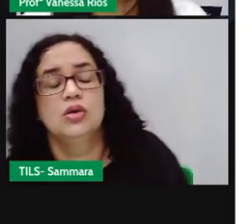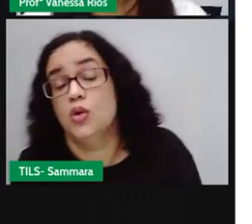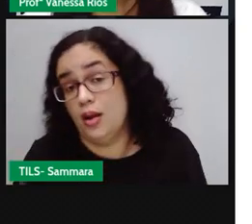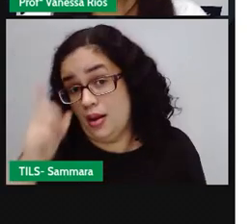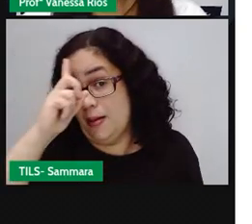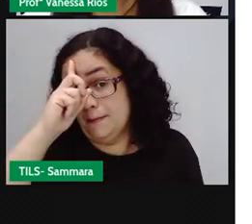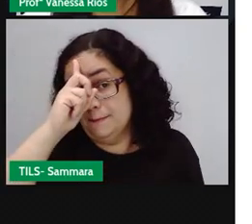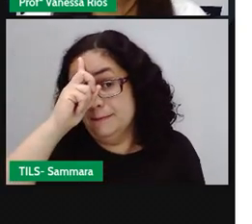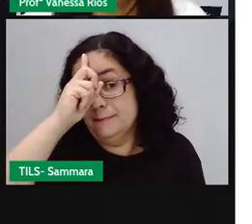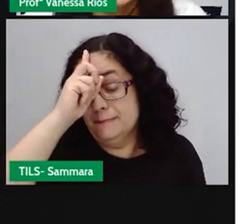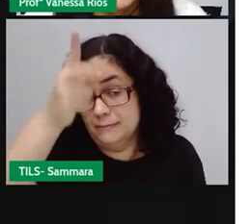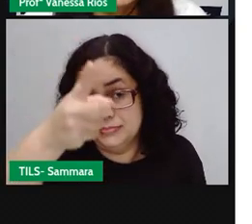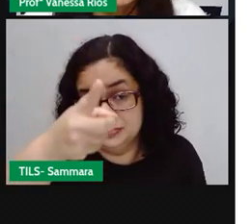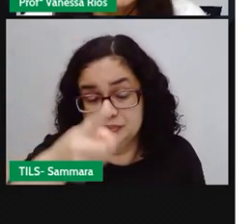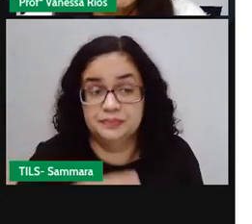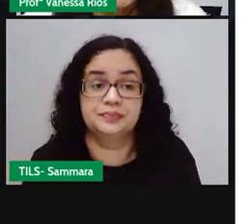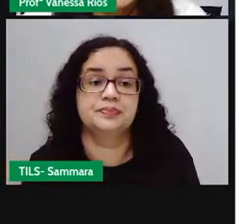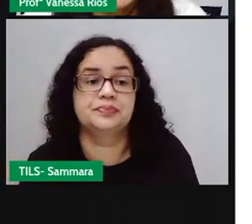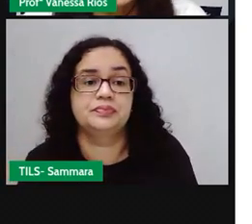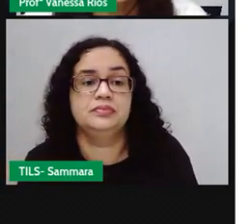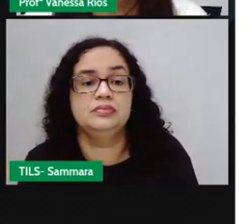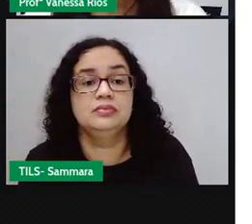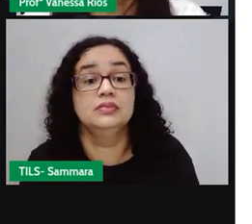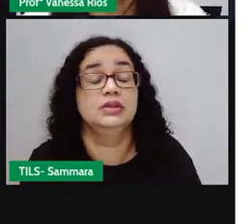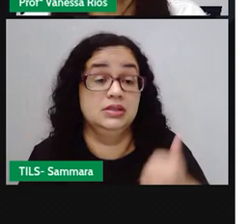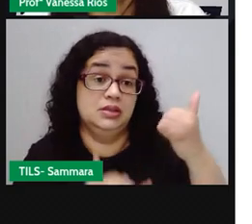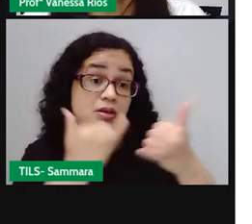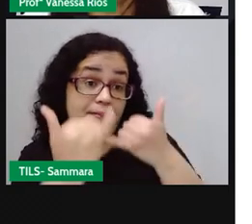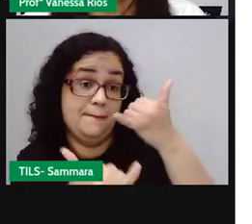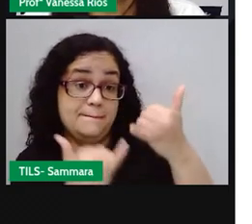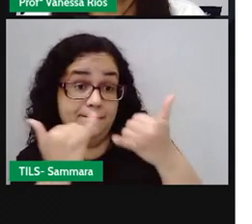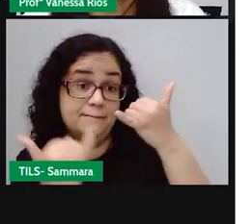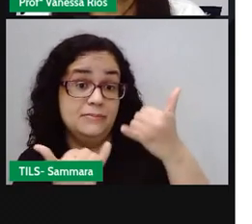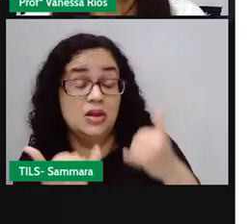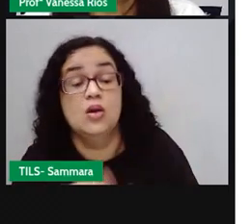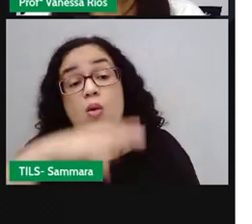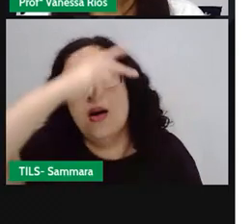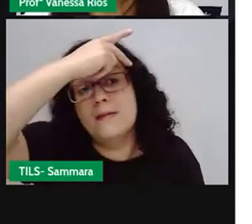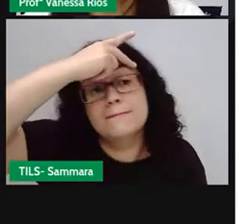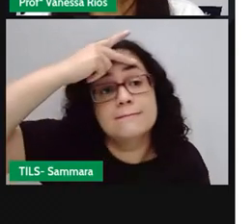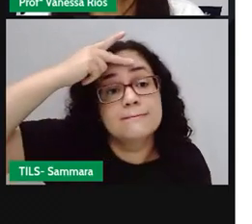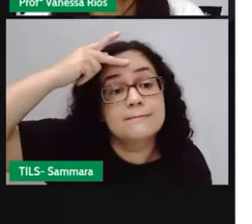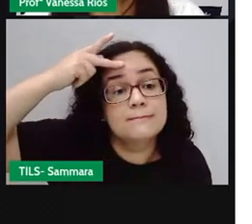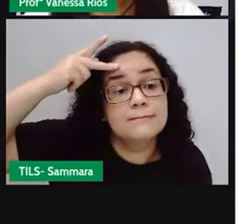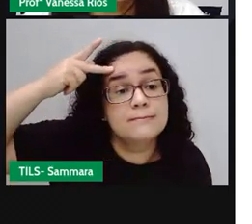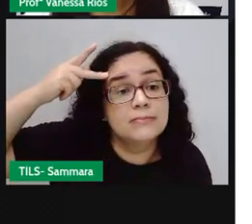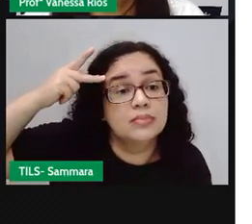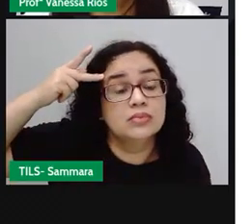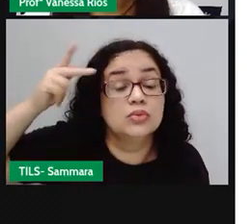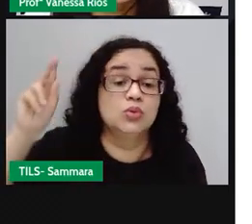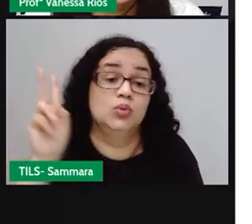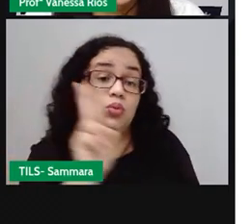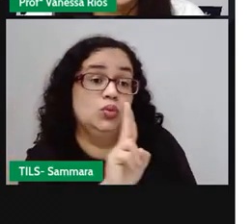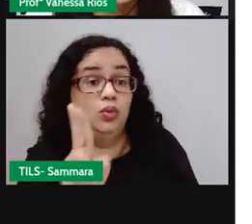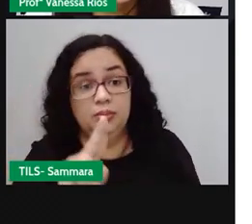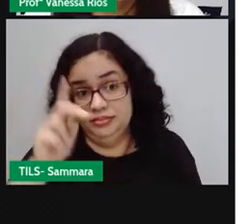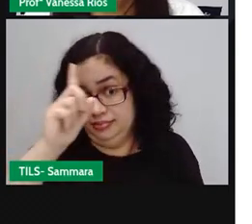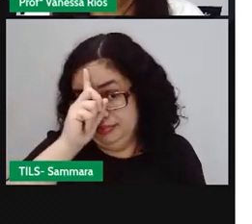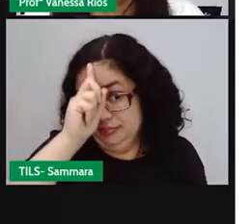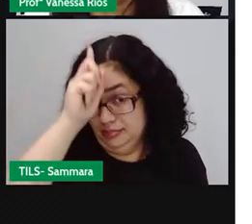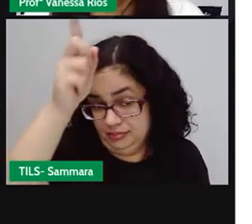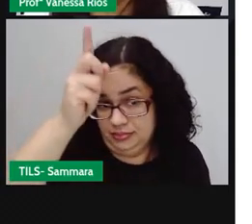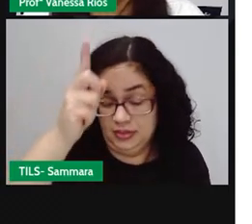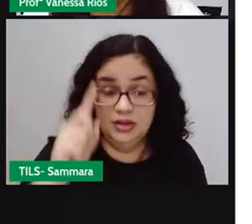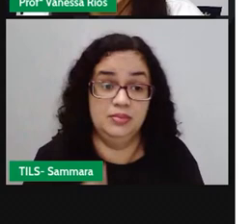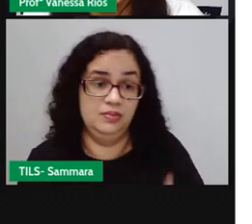o que o seu mestre mandar. Nessa brincadeira, um participante deve ser nomeado o mestre. Que